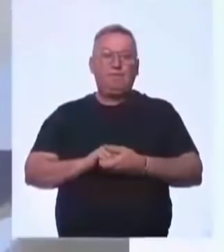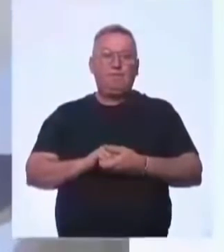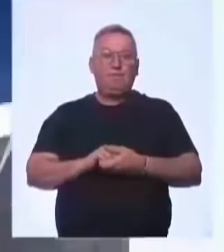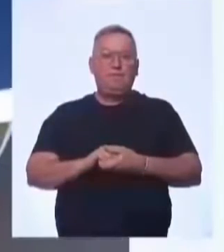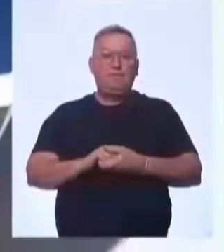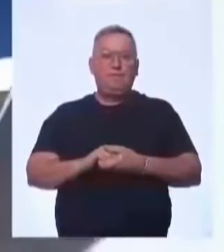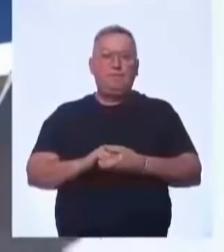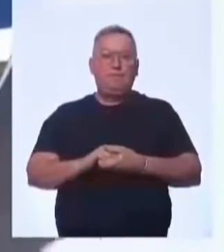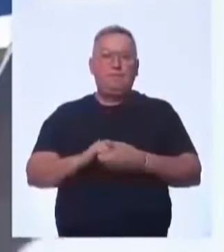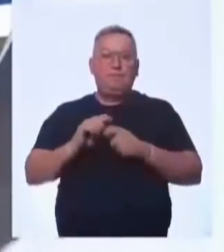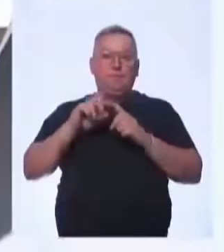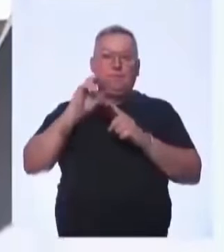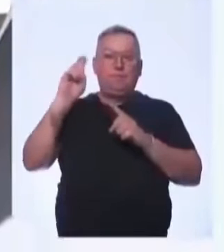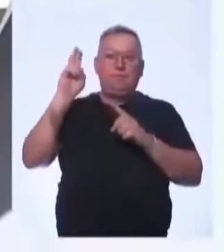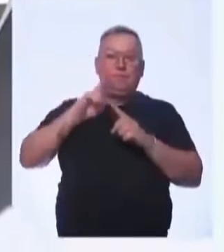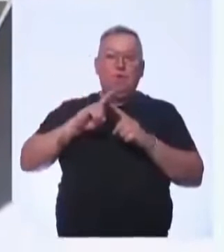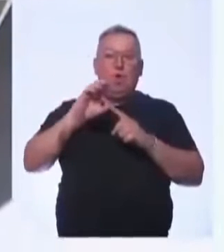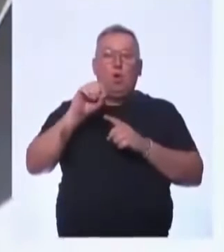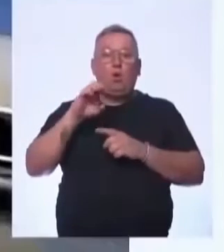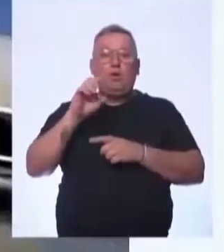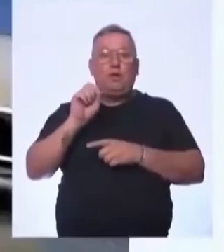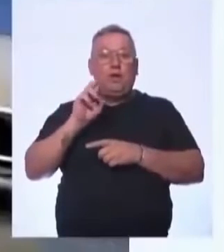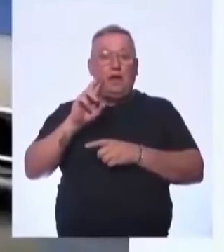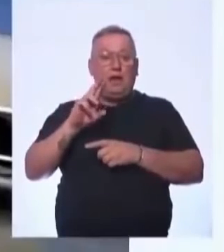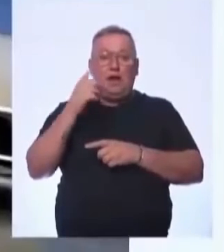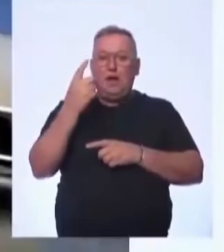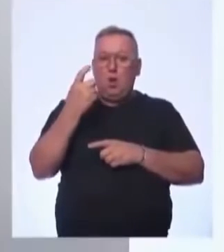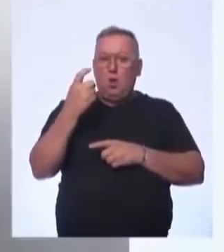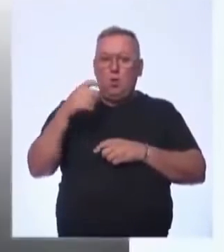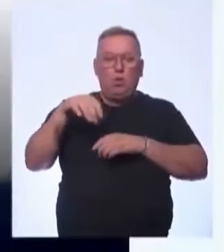O traço de Oscar Niemeyer é único.